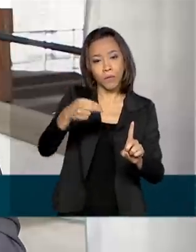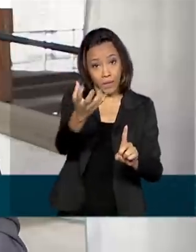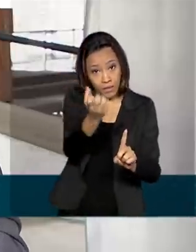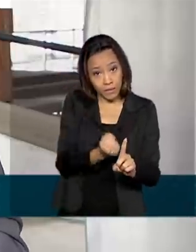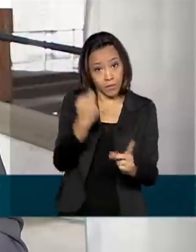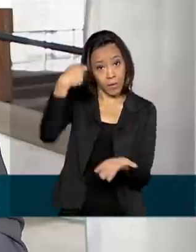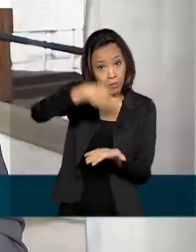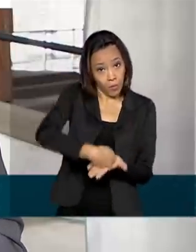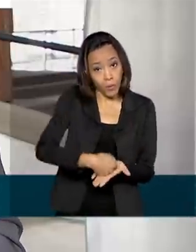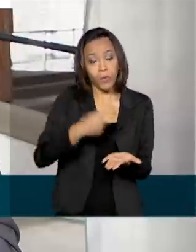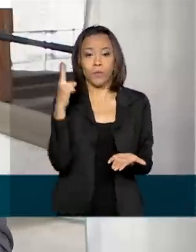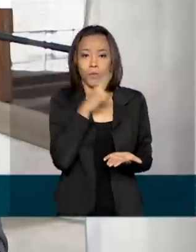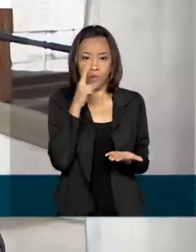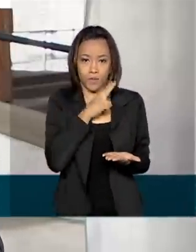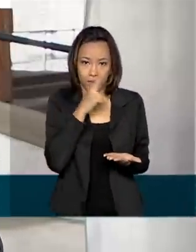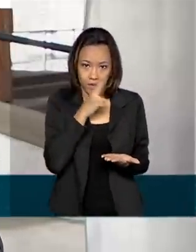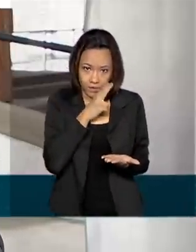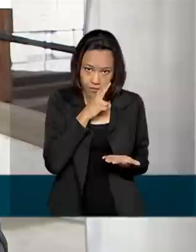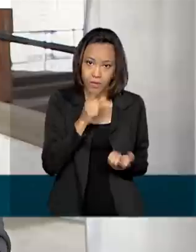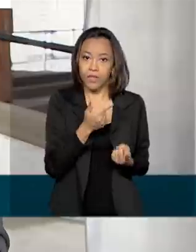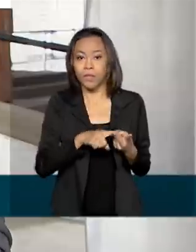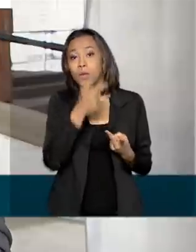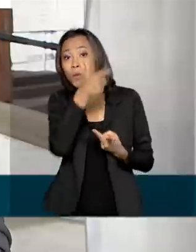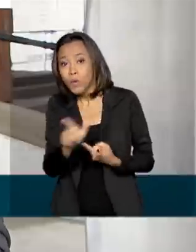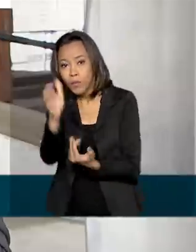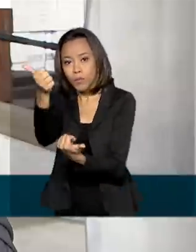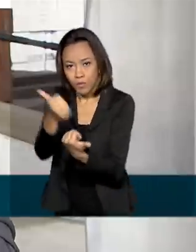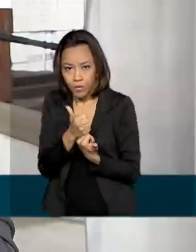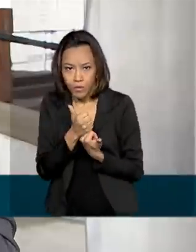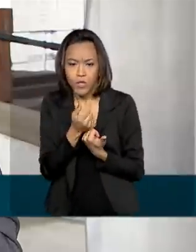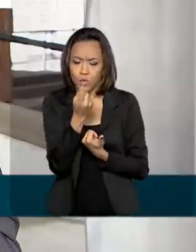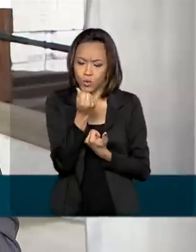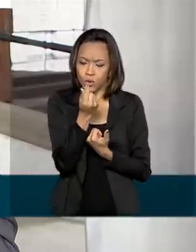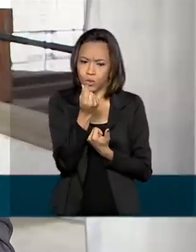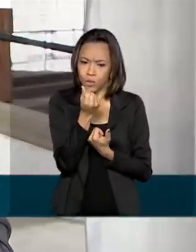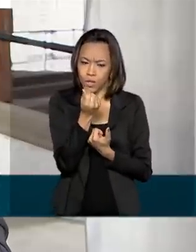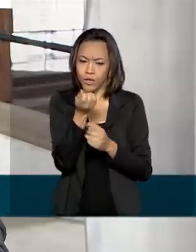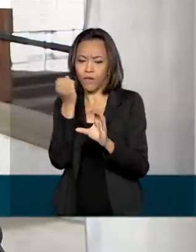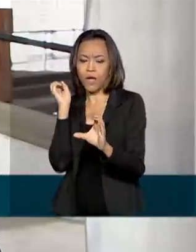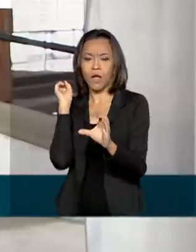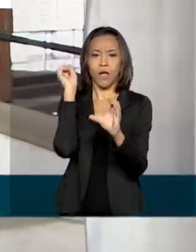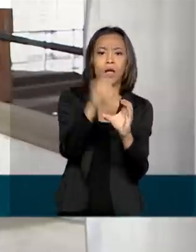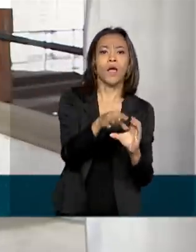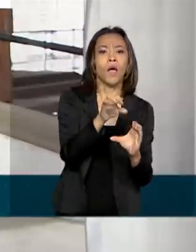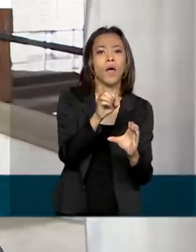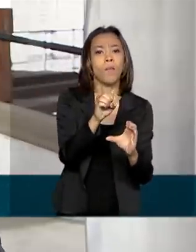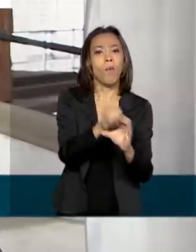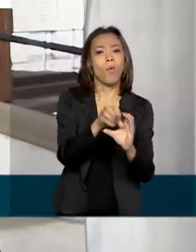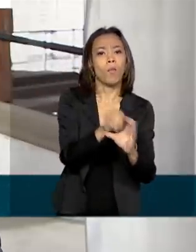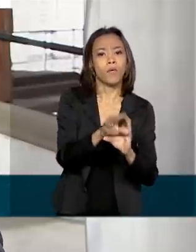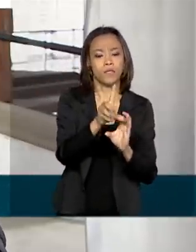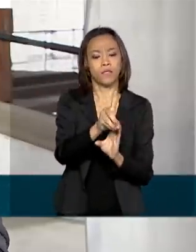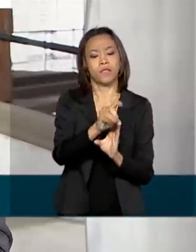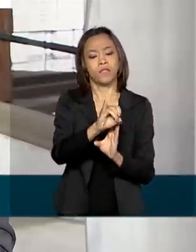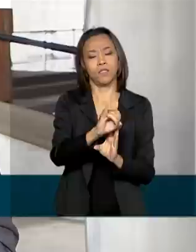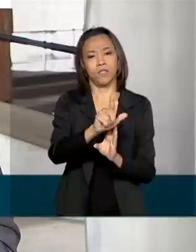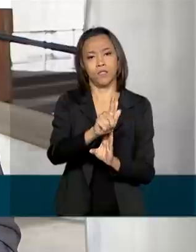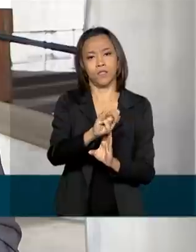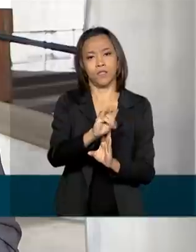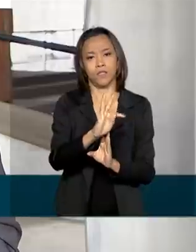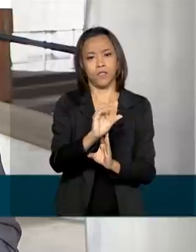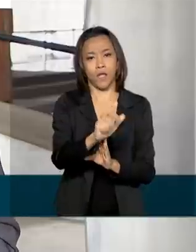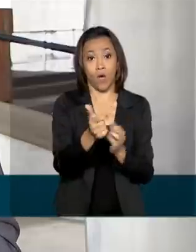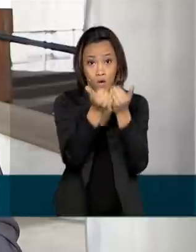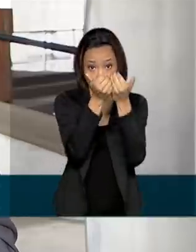emergencial e também o auxílio extensão. O dinheiro será depositado na conta poupança digital e o saque estará liberado a partir